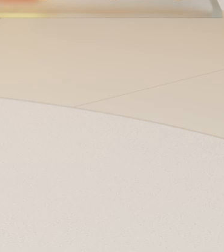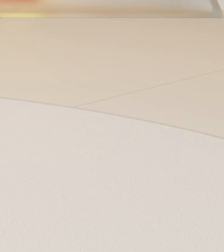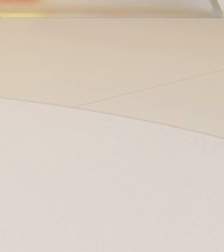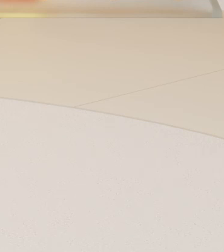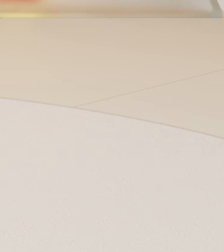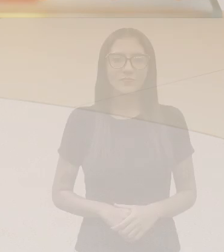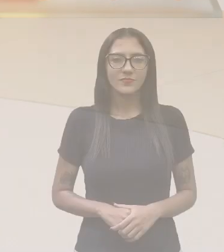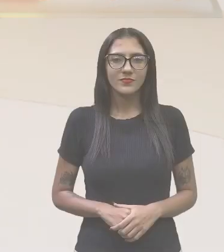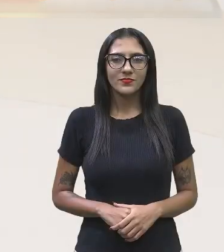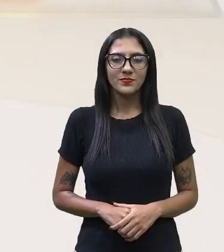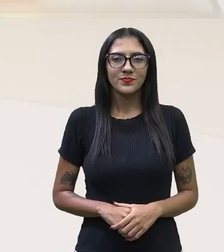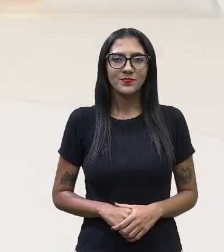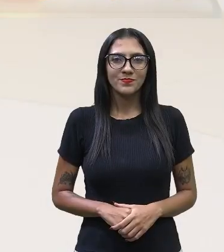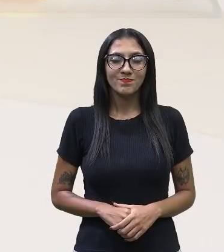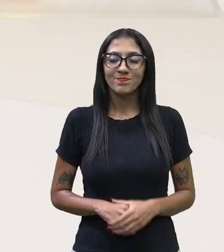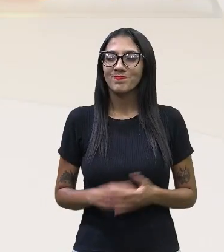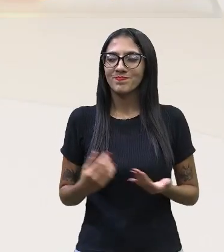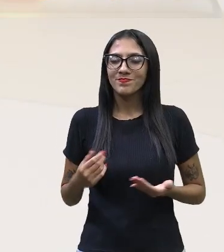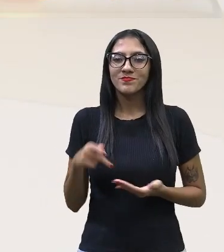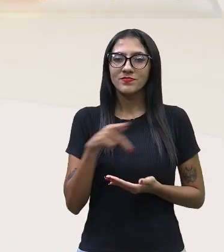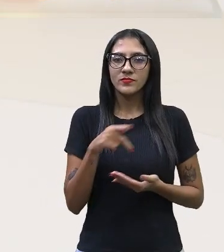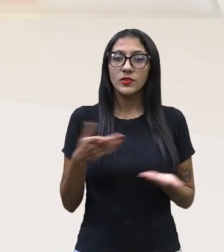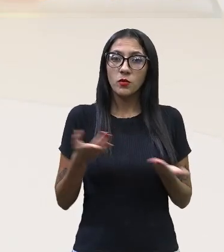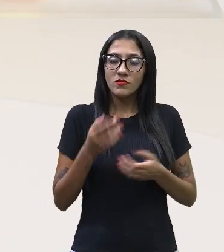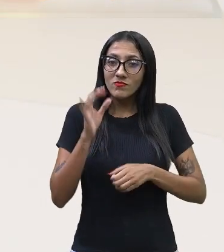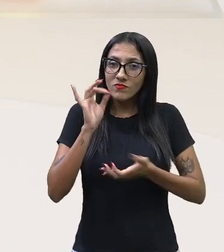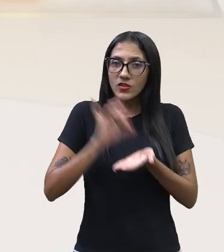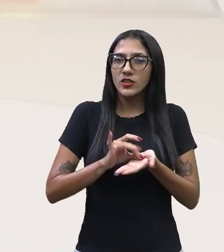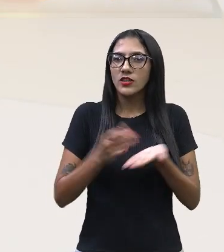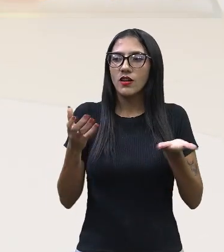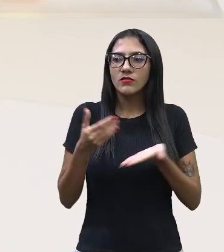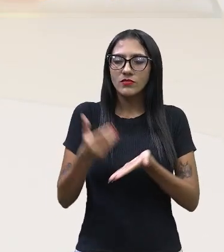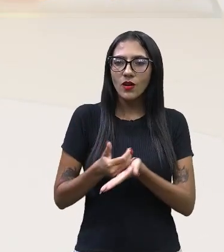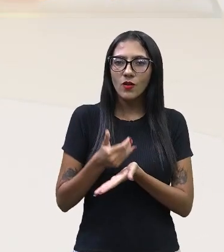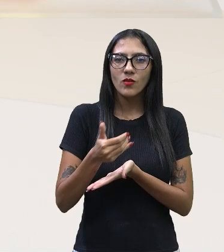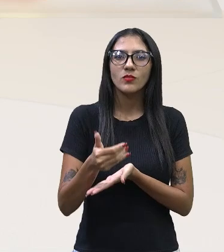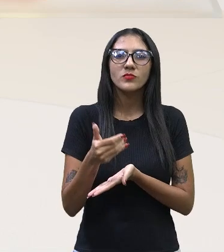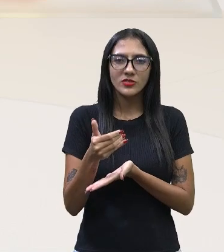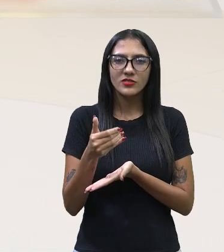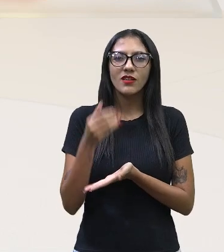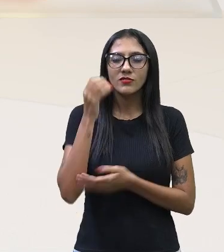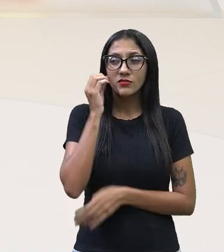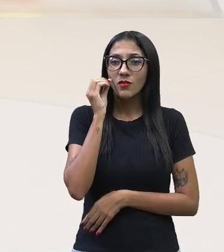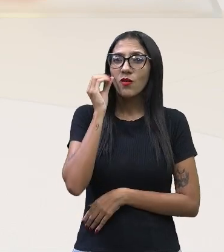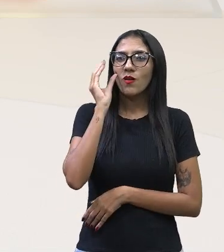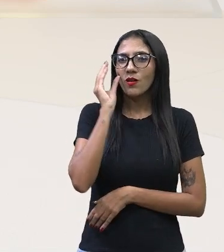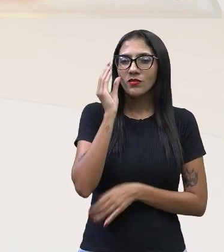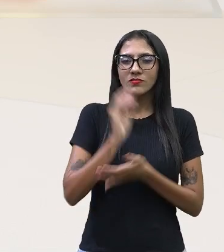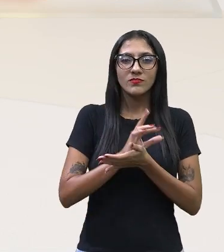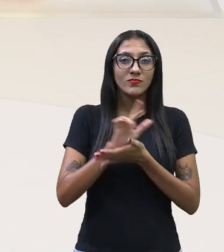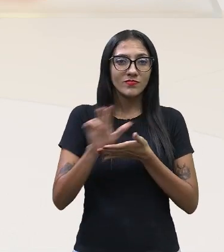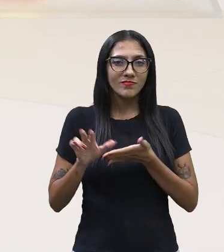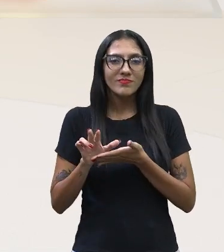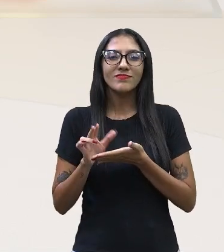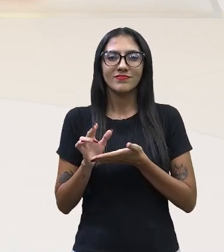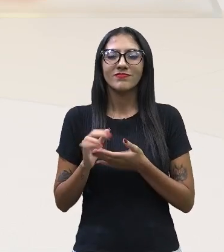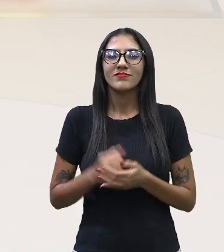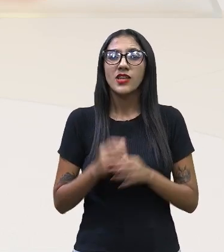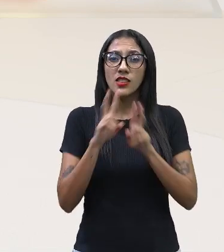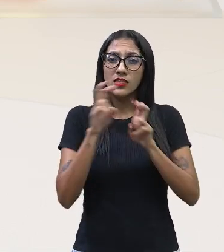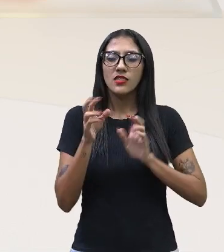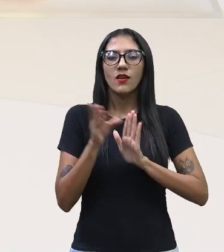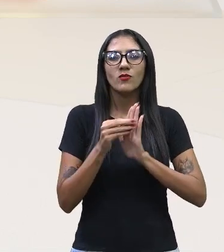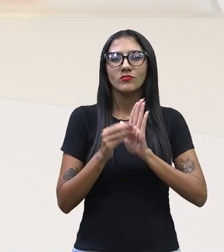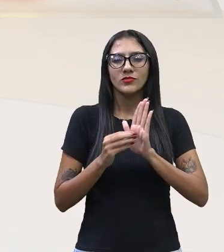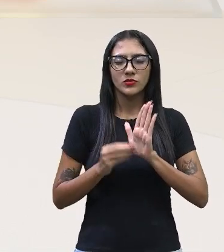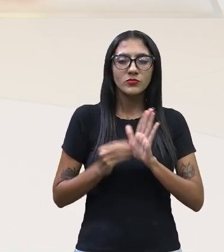Então, professora, é hora de fato da gente trilhar conhecimento, adquirir conhecimento sobre conteúdos que vão